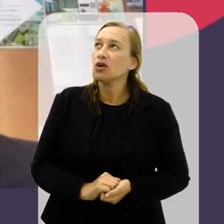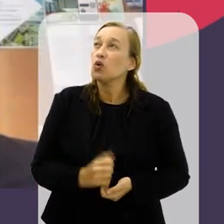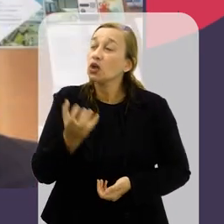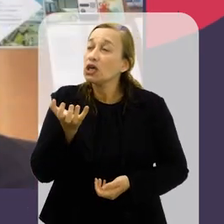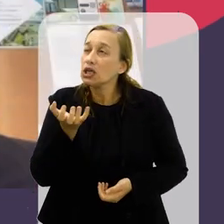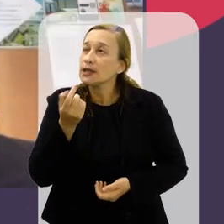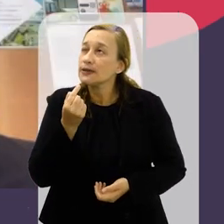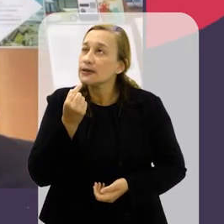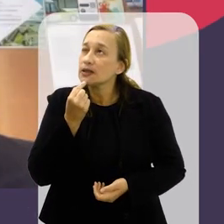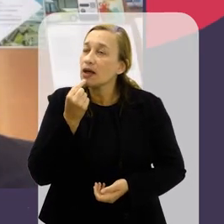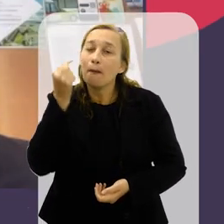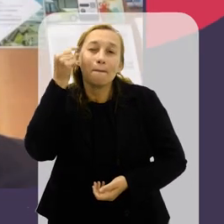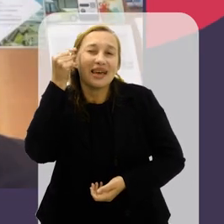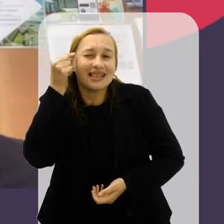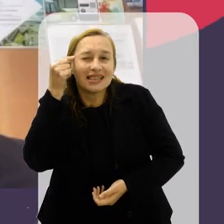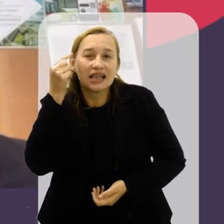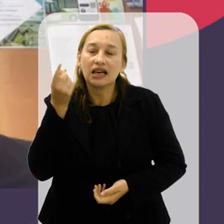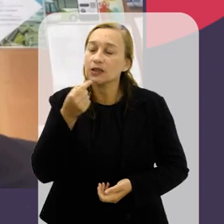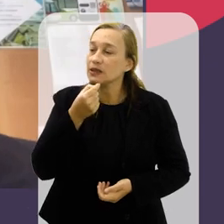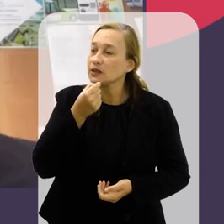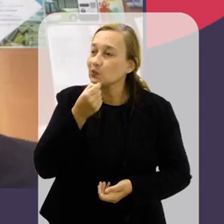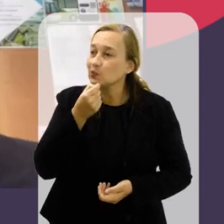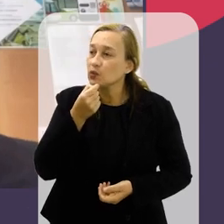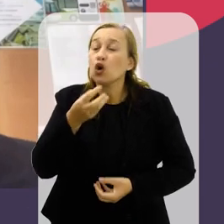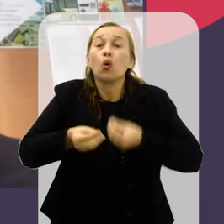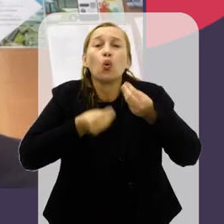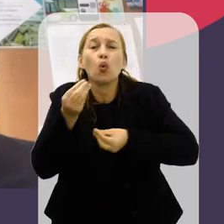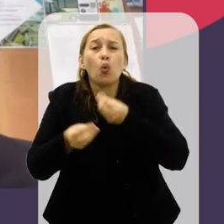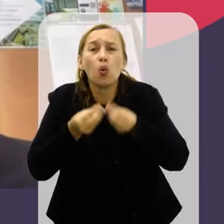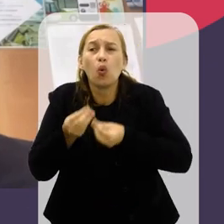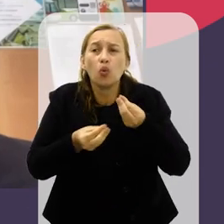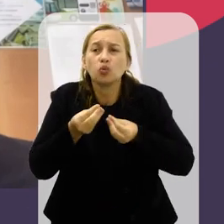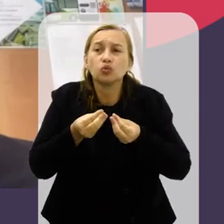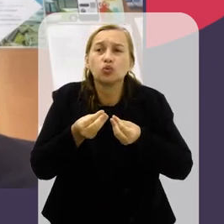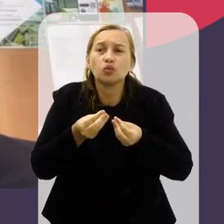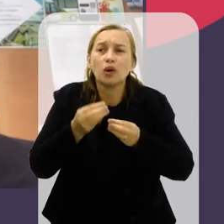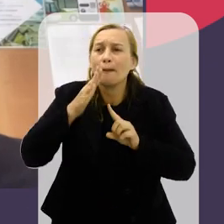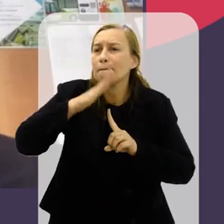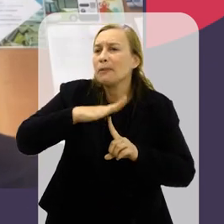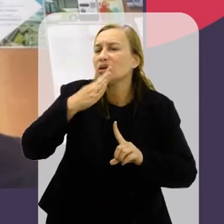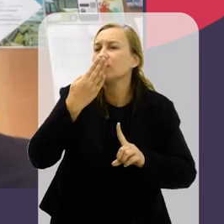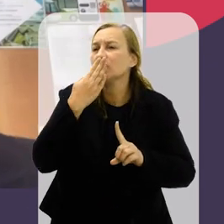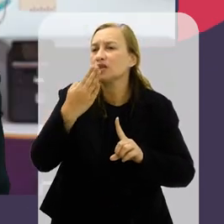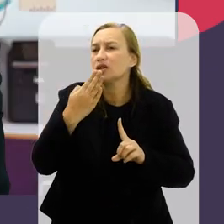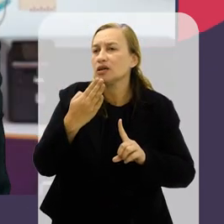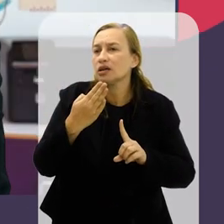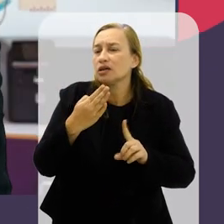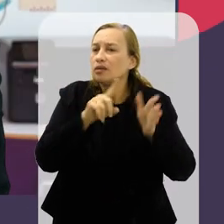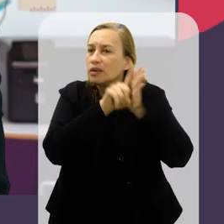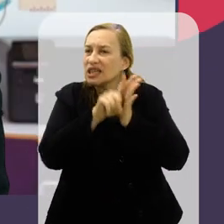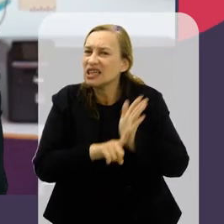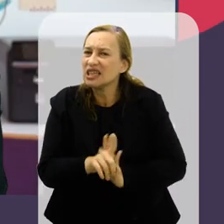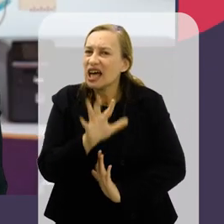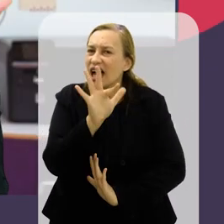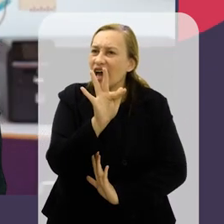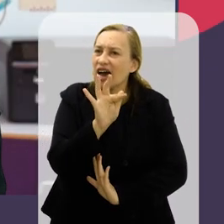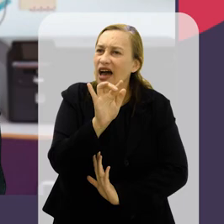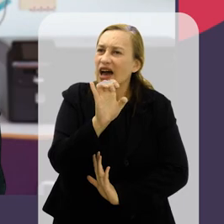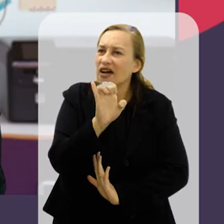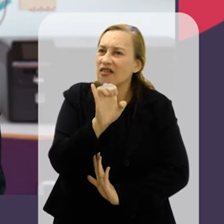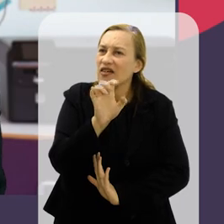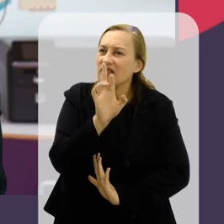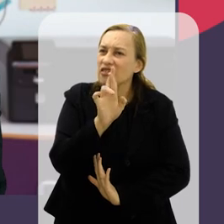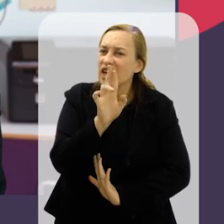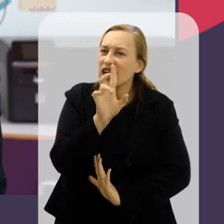a gente terminar, queria que você pensasse sobre o seguinte, como é que esse tipo de pesquisa, como